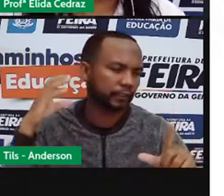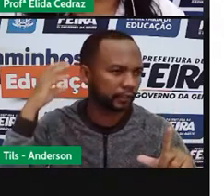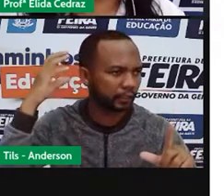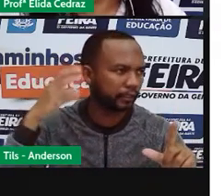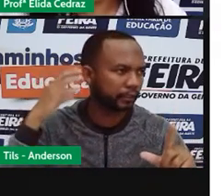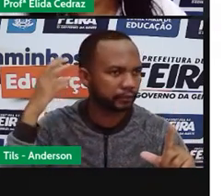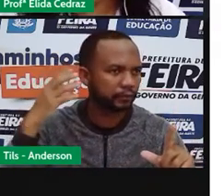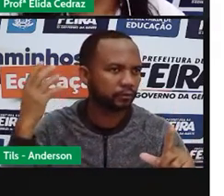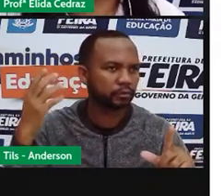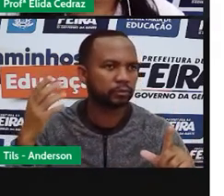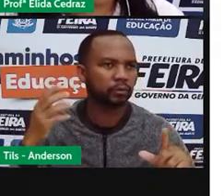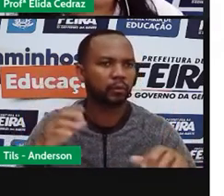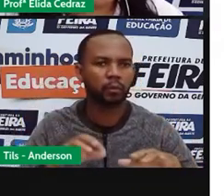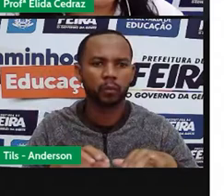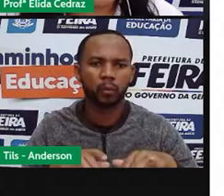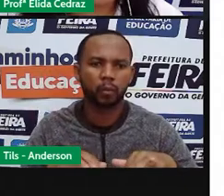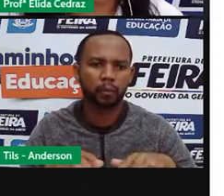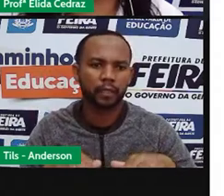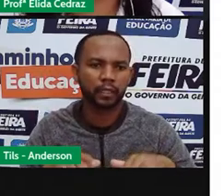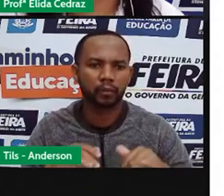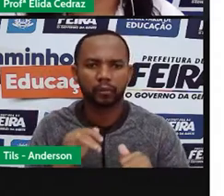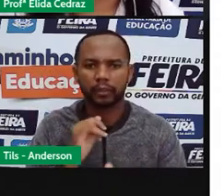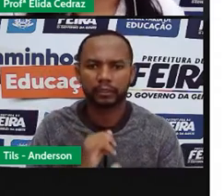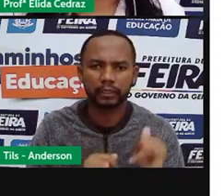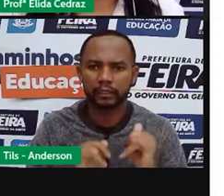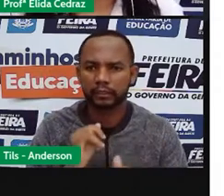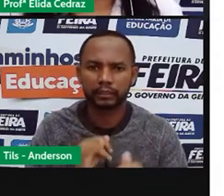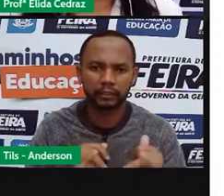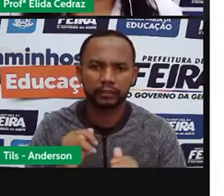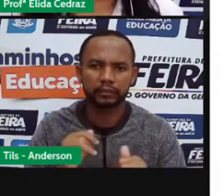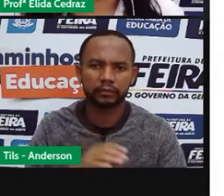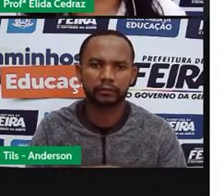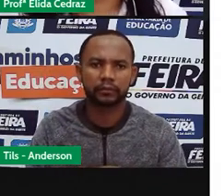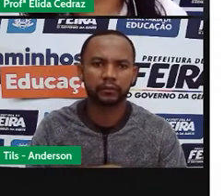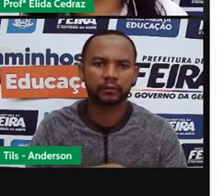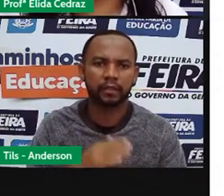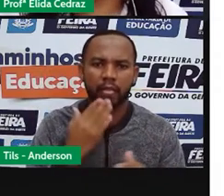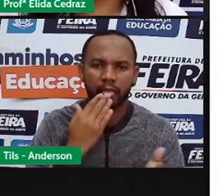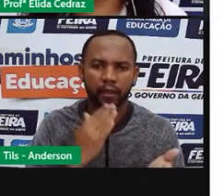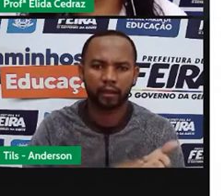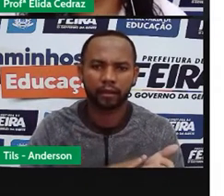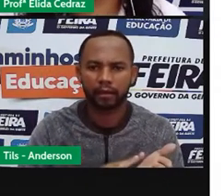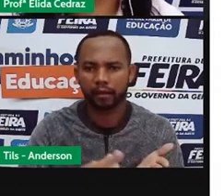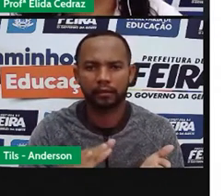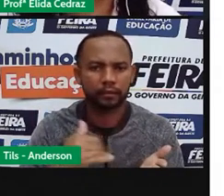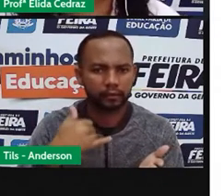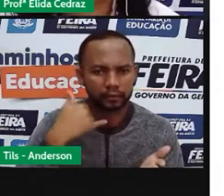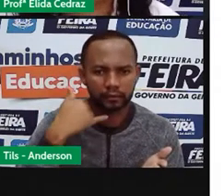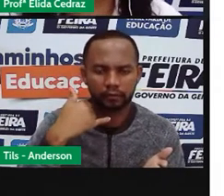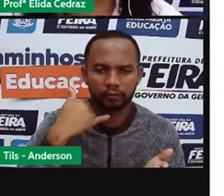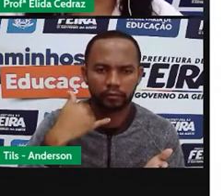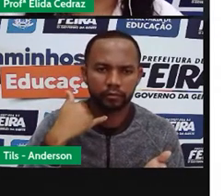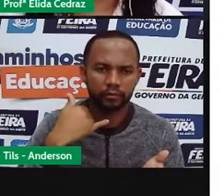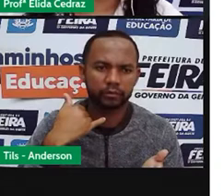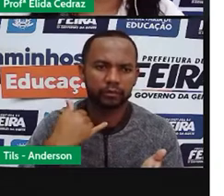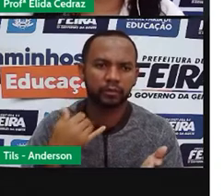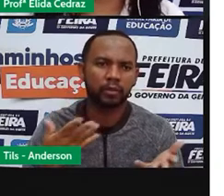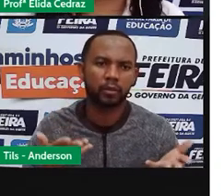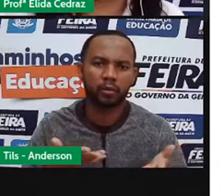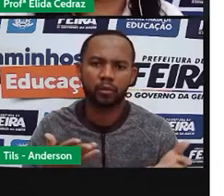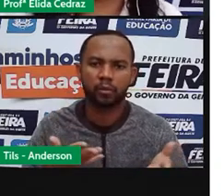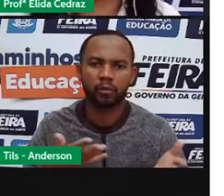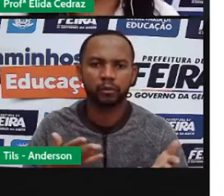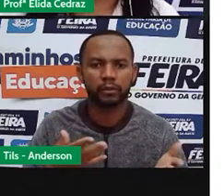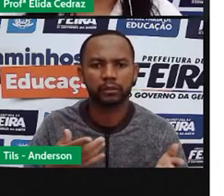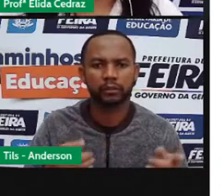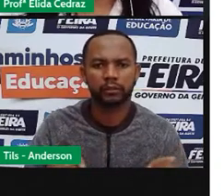o computador, como a internet, a carta, telefone. E hoje, no